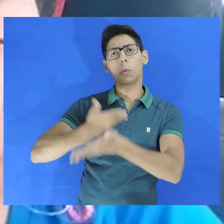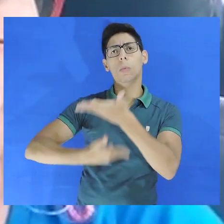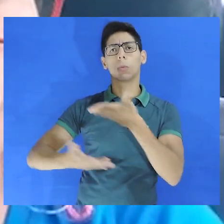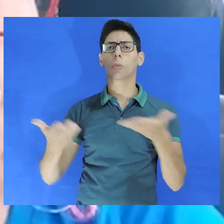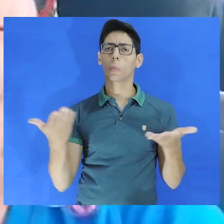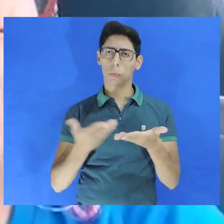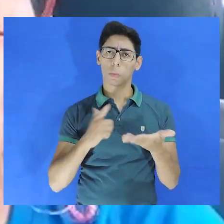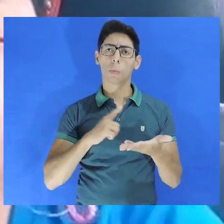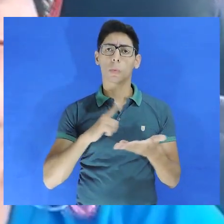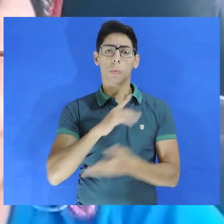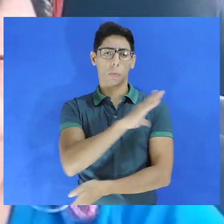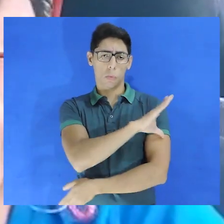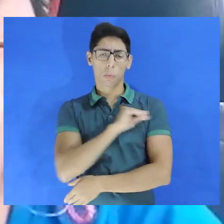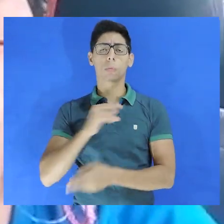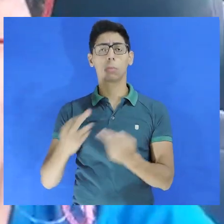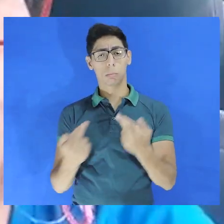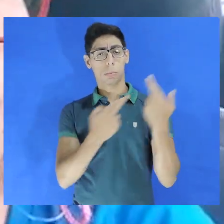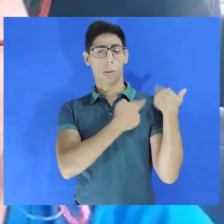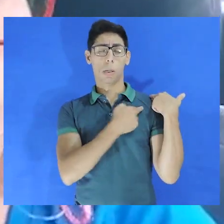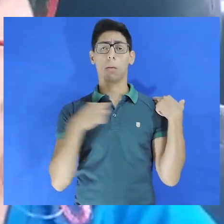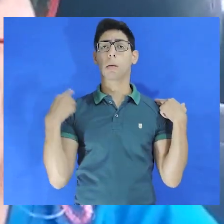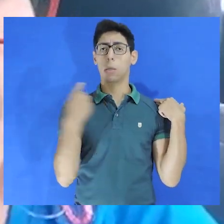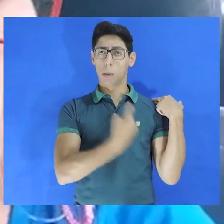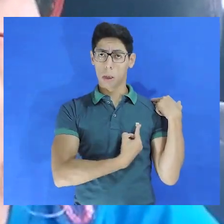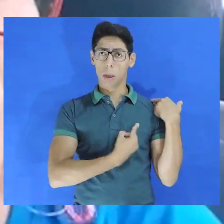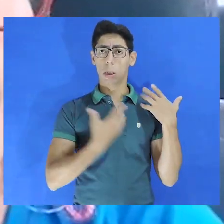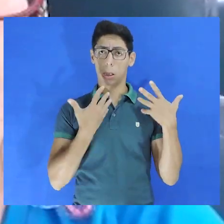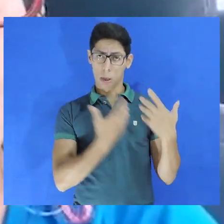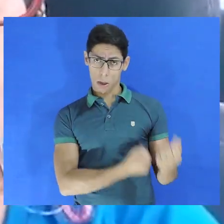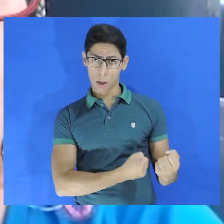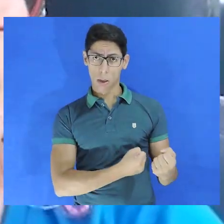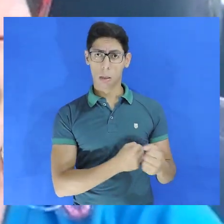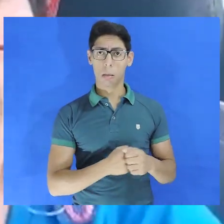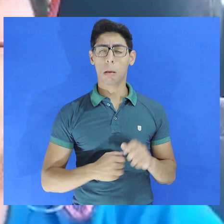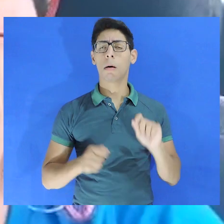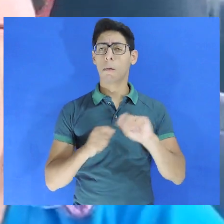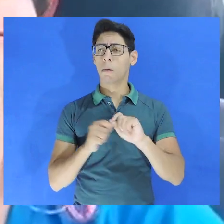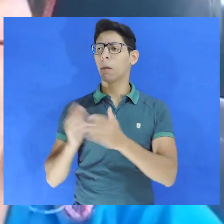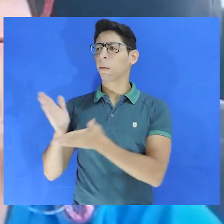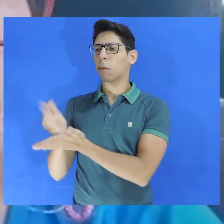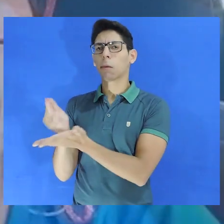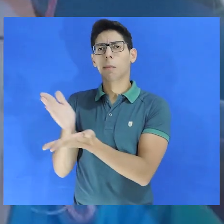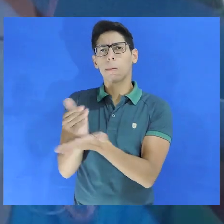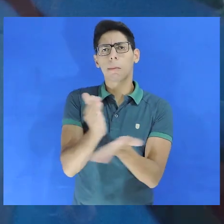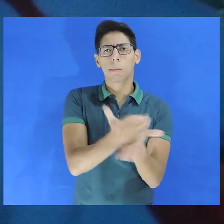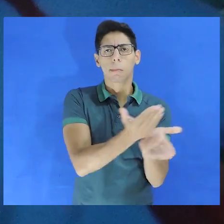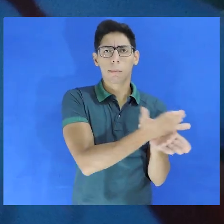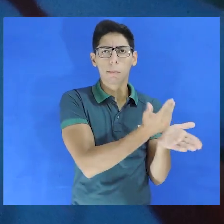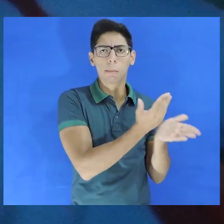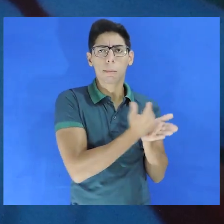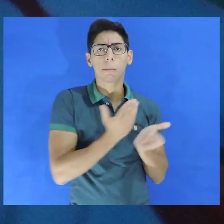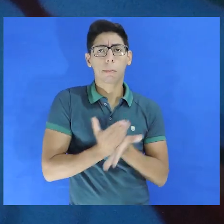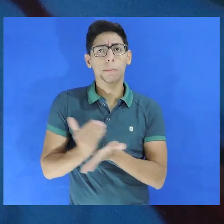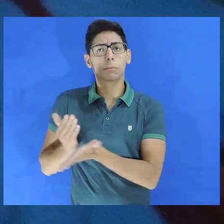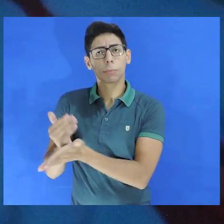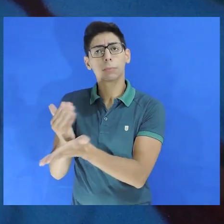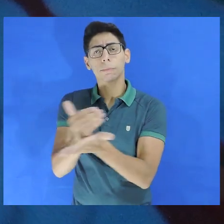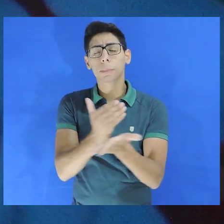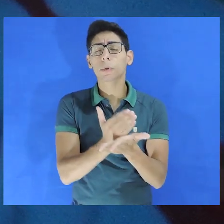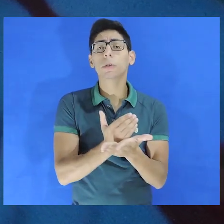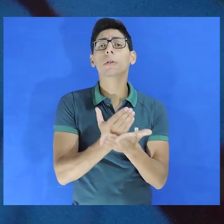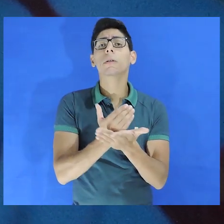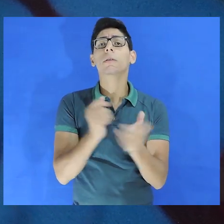diálogo que hoje a gente tem com os órgãos responsáveis, a gente recebe, vai fazendo a captação dessas